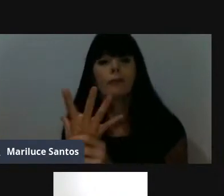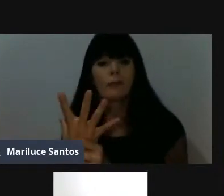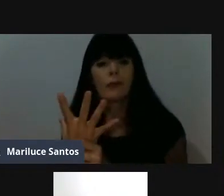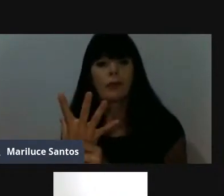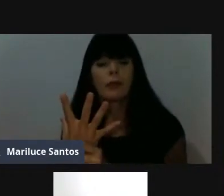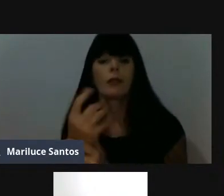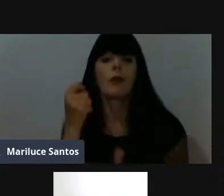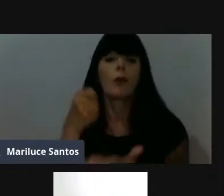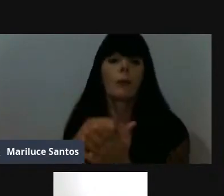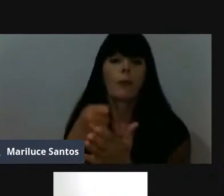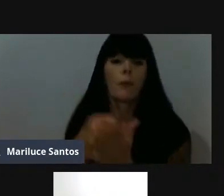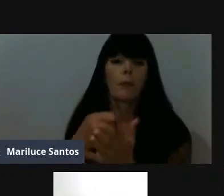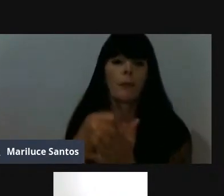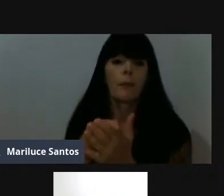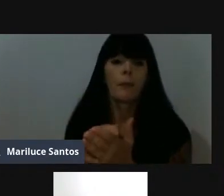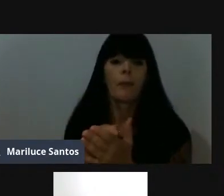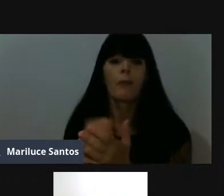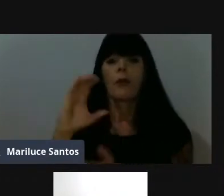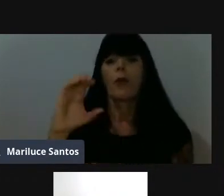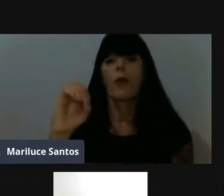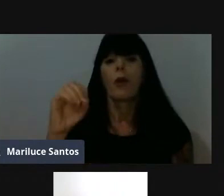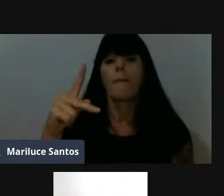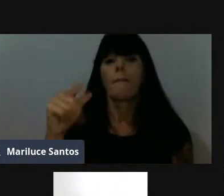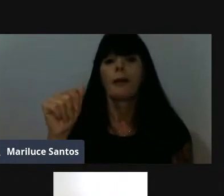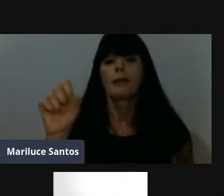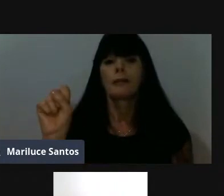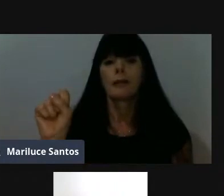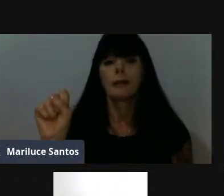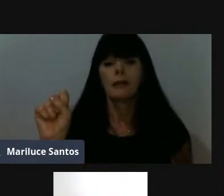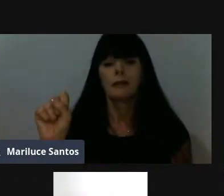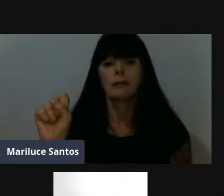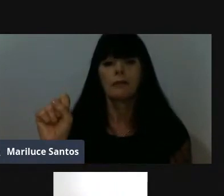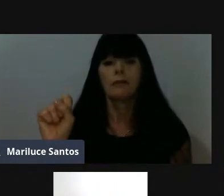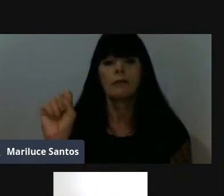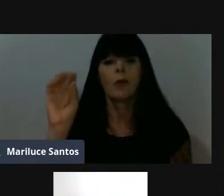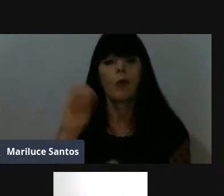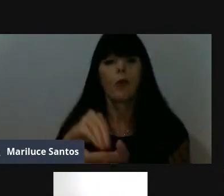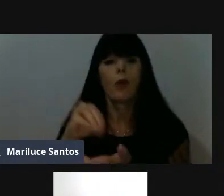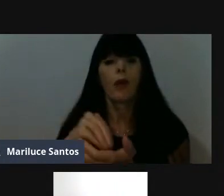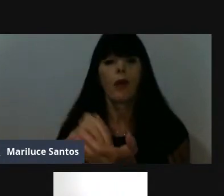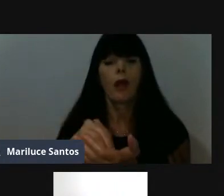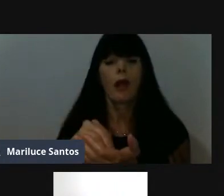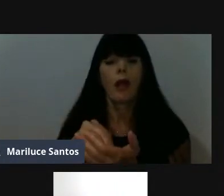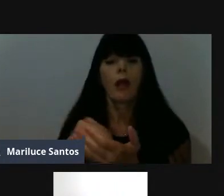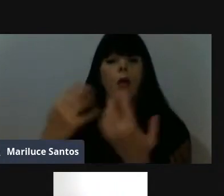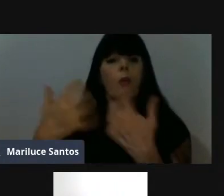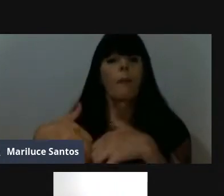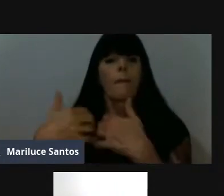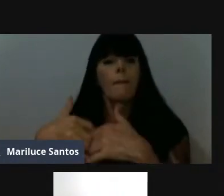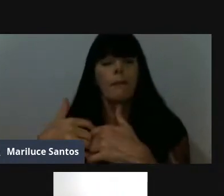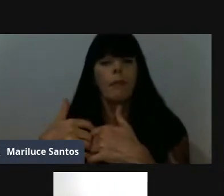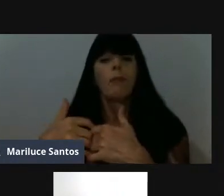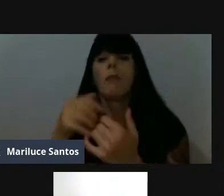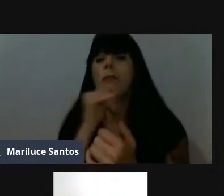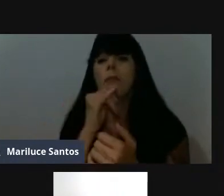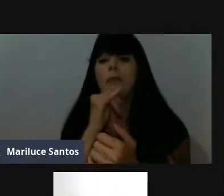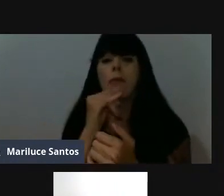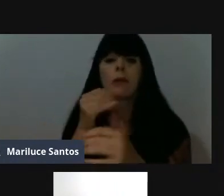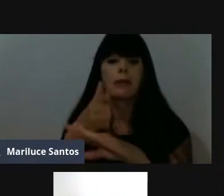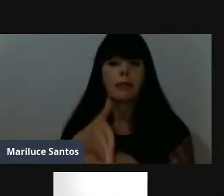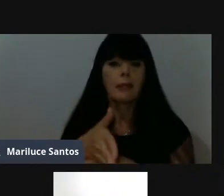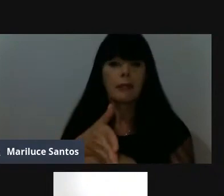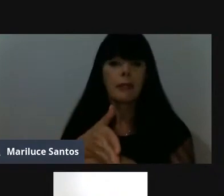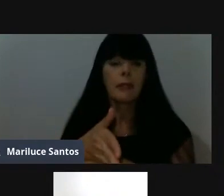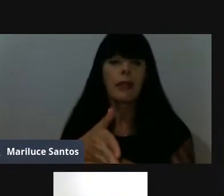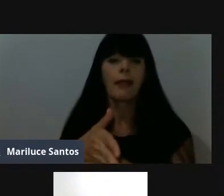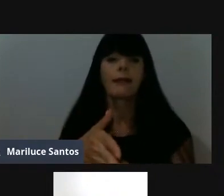Copasa a instalar o aparelho de hidrômetro nos relógios de água, que impedem a entrada de ar na